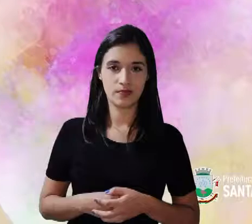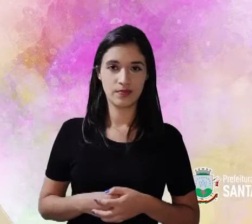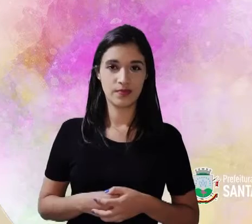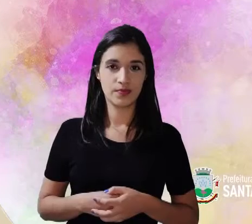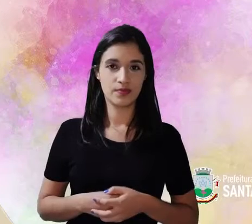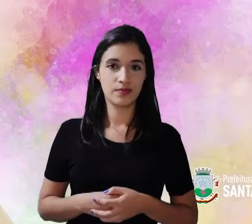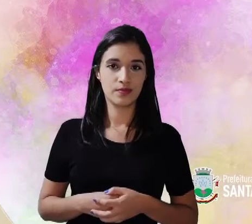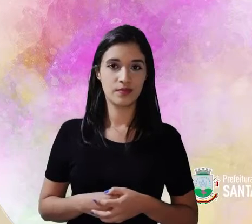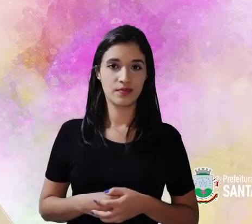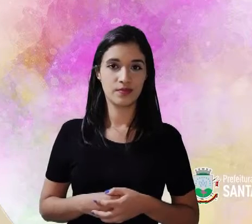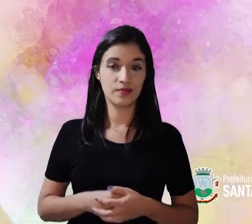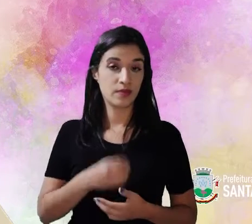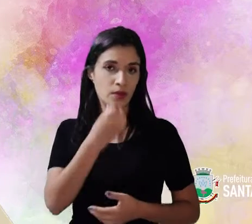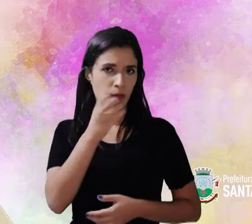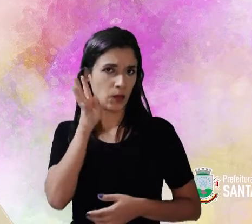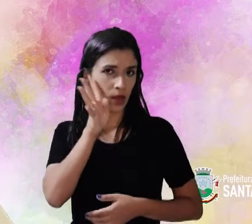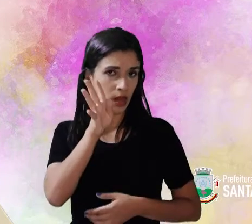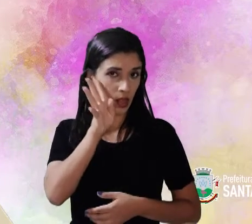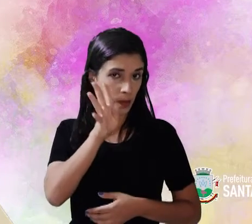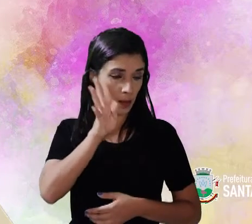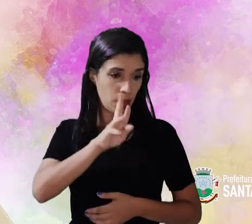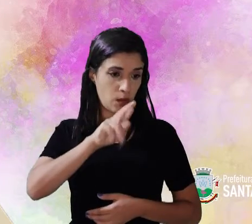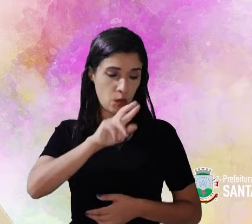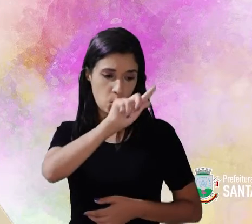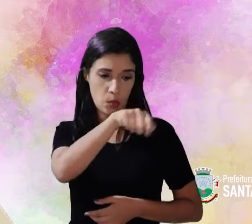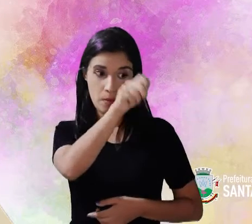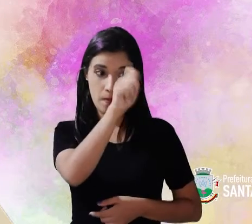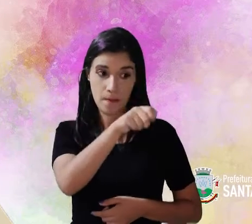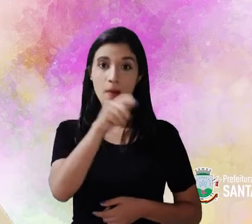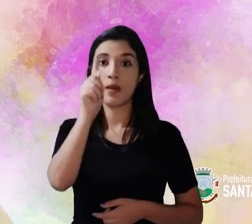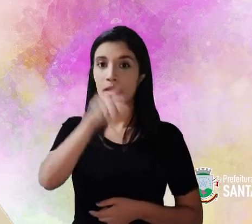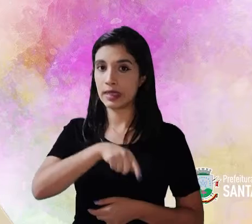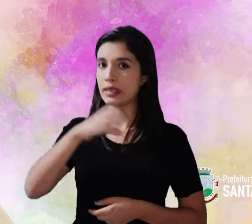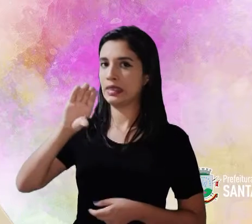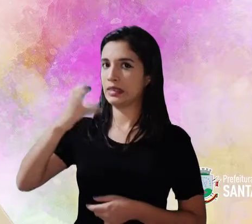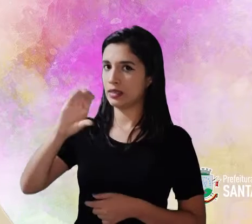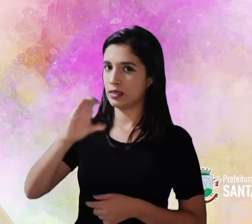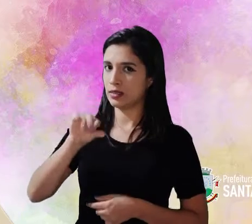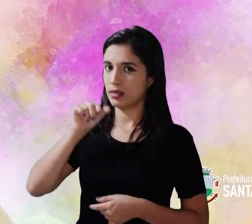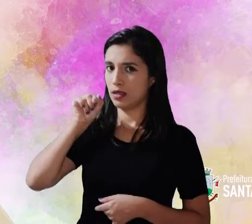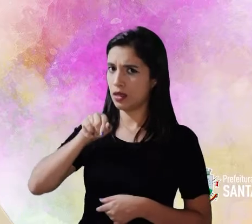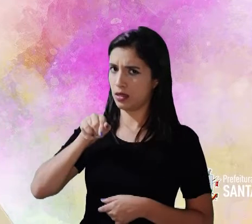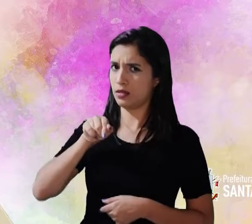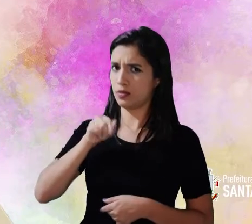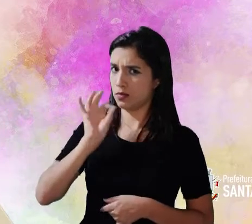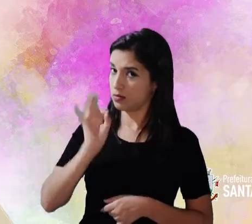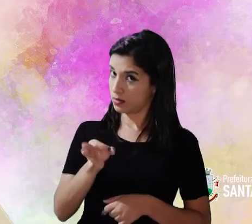E vale lembrar que não é mágica, sim ciência!